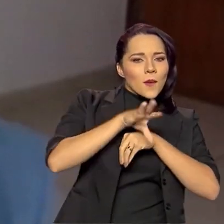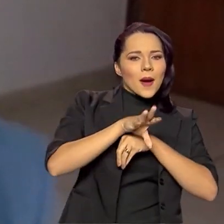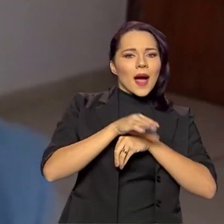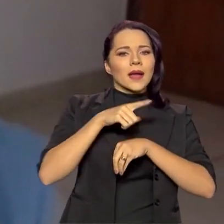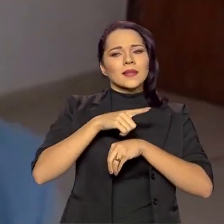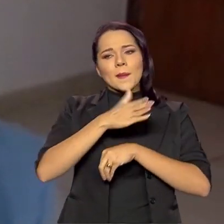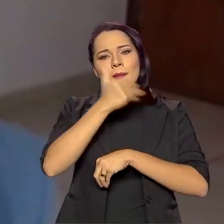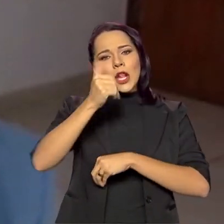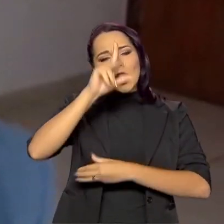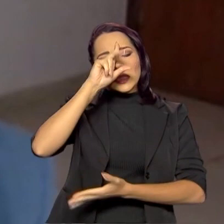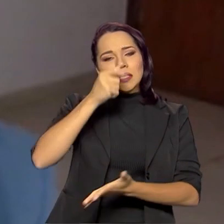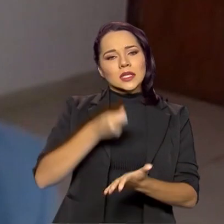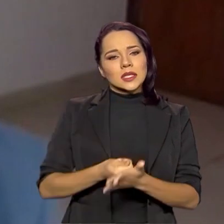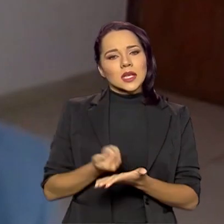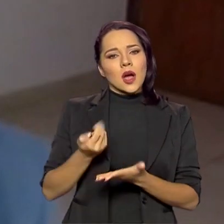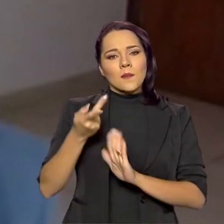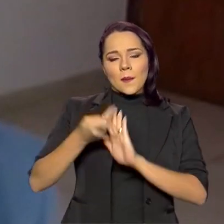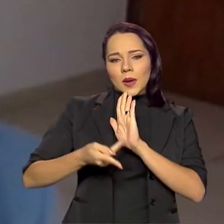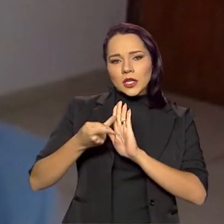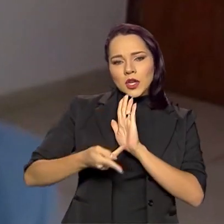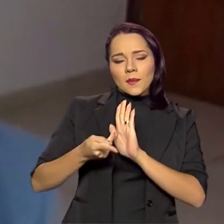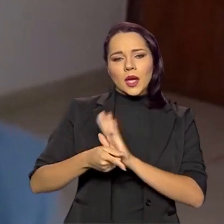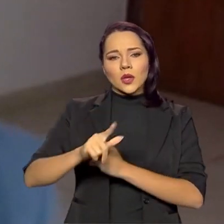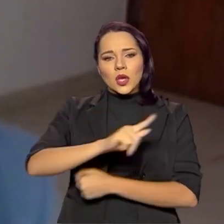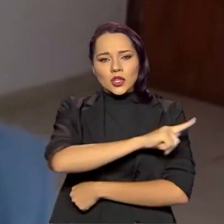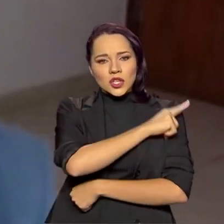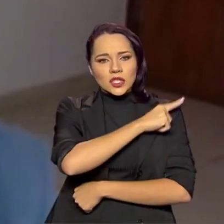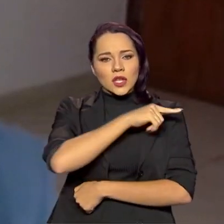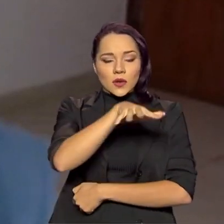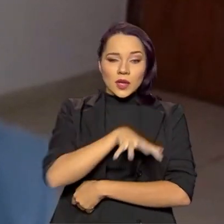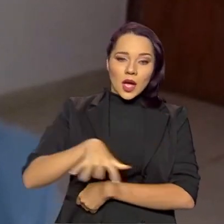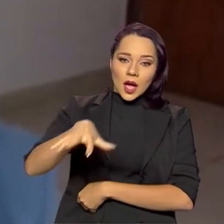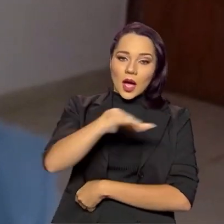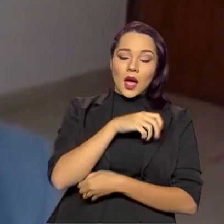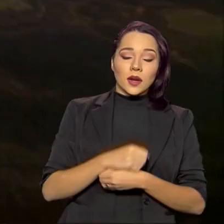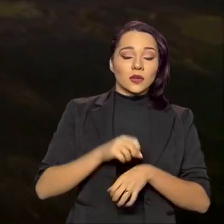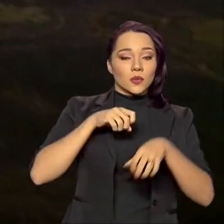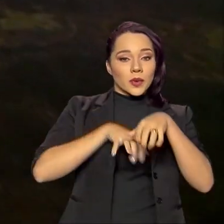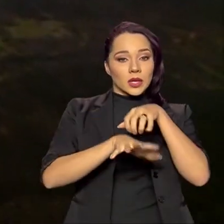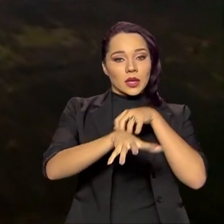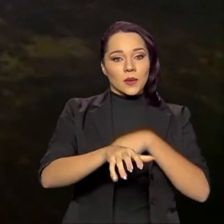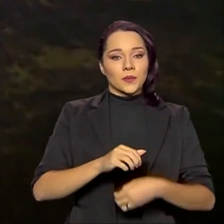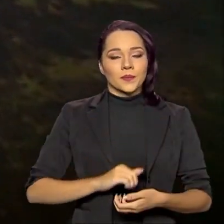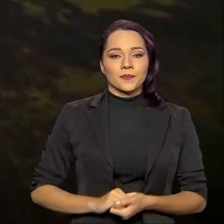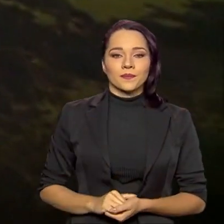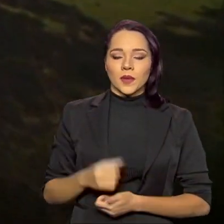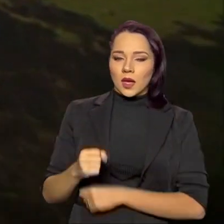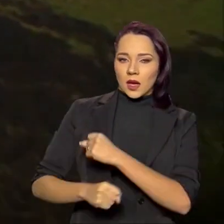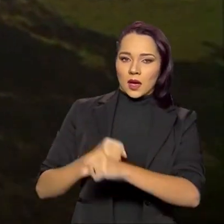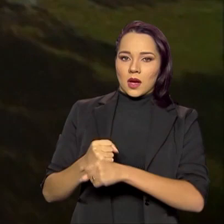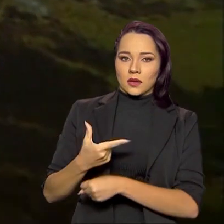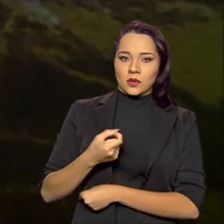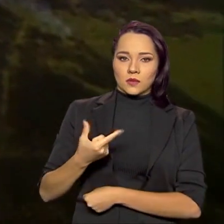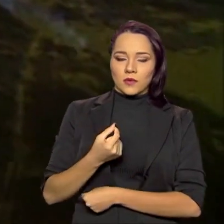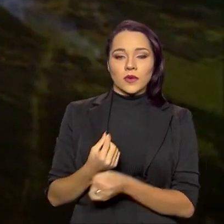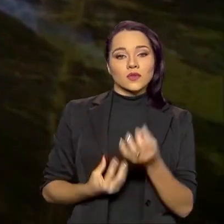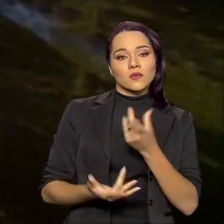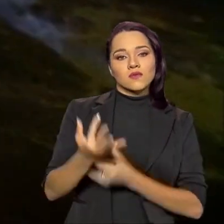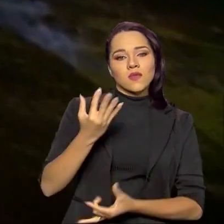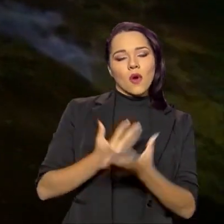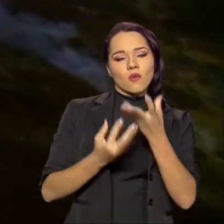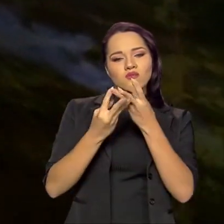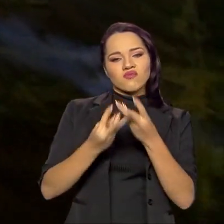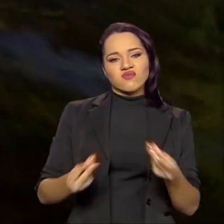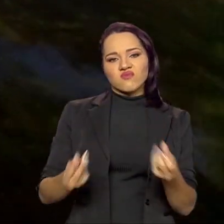melhores decisões em termos de planejamento, gestão territorial do Pantanal. Em 2020, o fogo destruiu